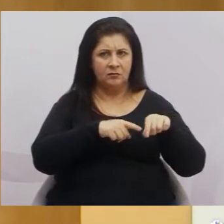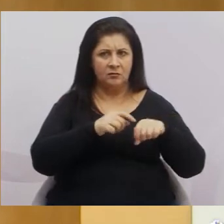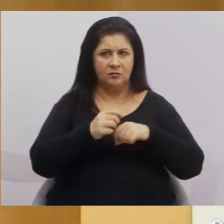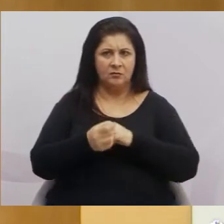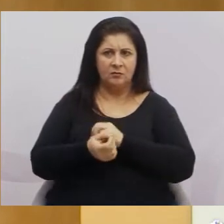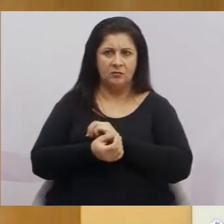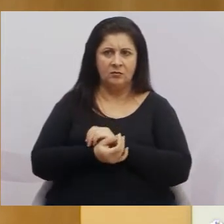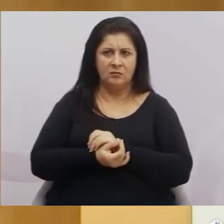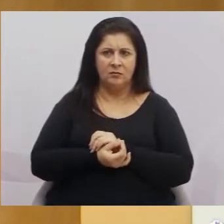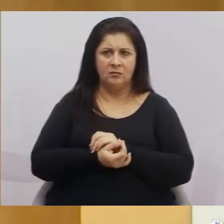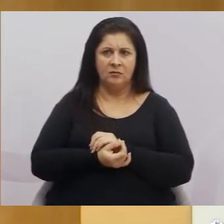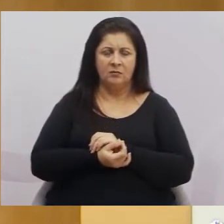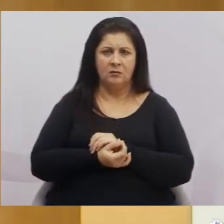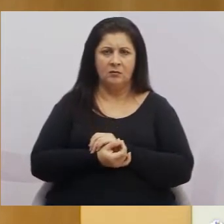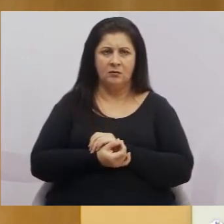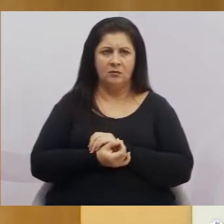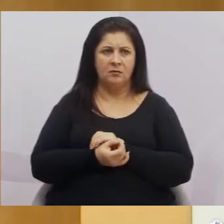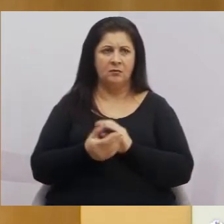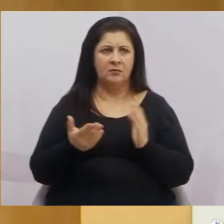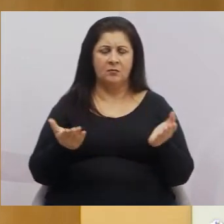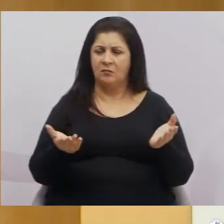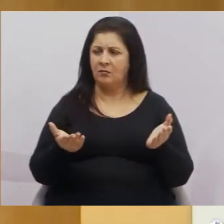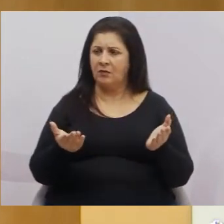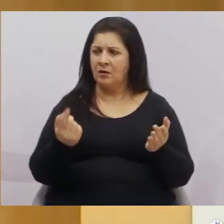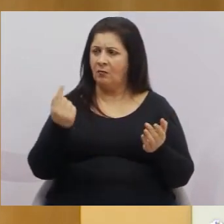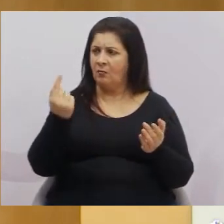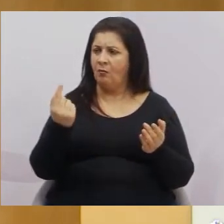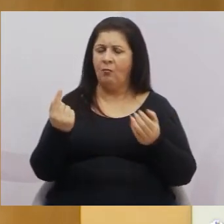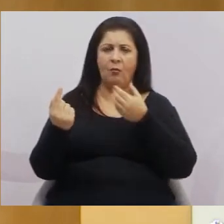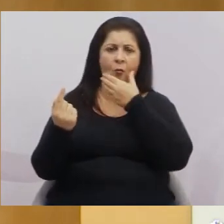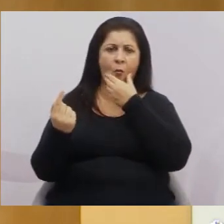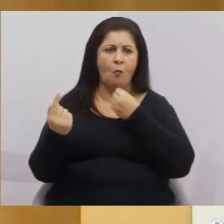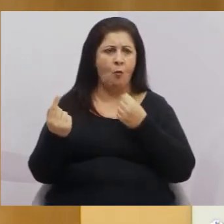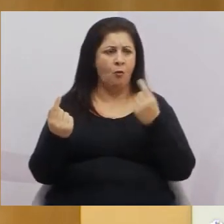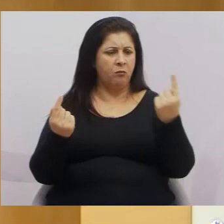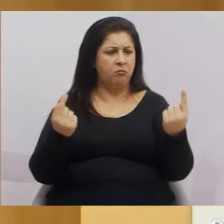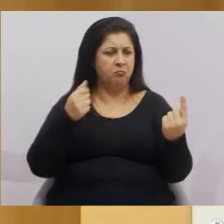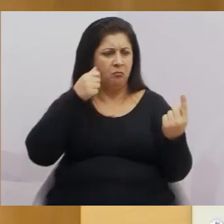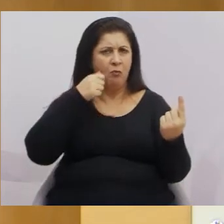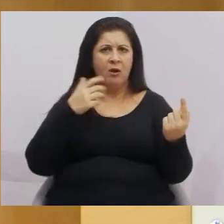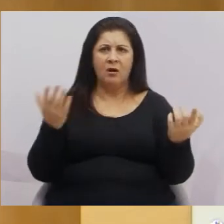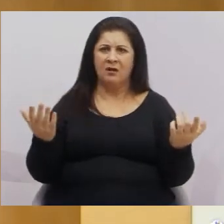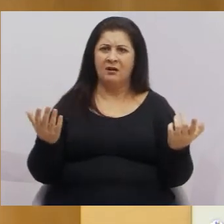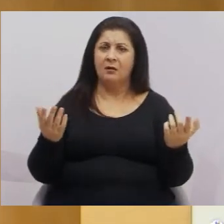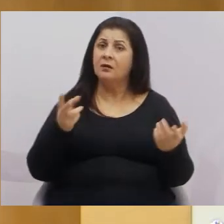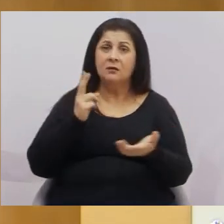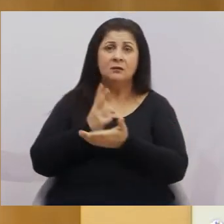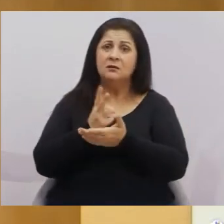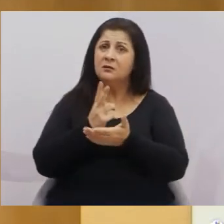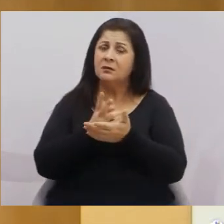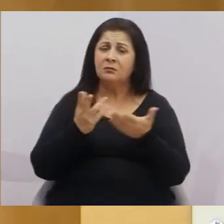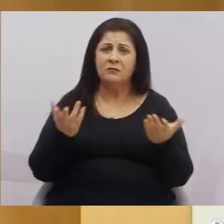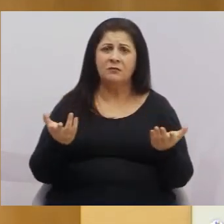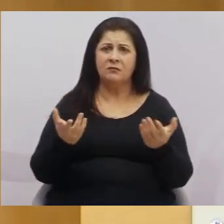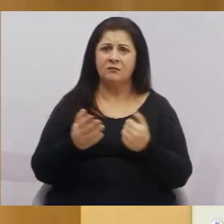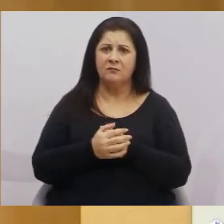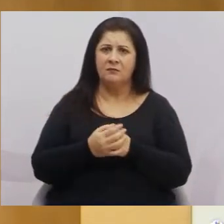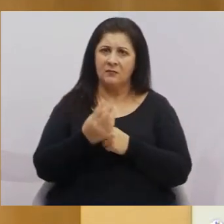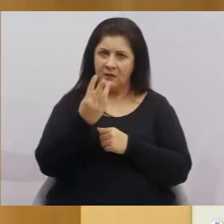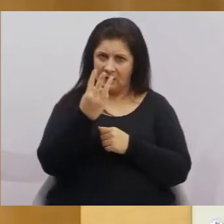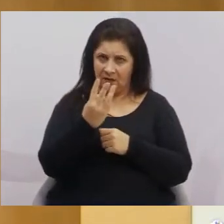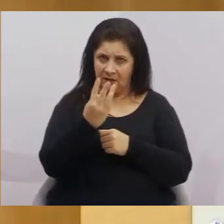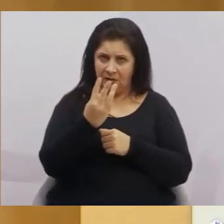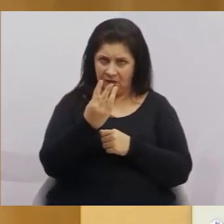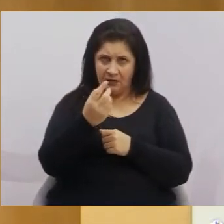usar um banheiro masculino e um banheiro feminino, sempre foi assim, gente. Se quer ter o terceiro